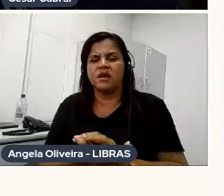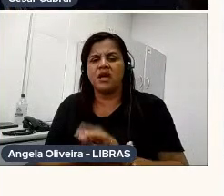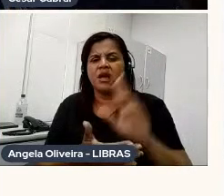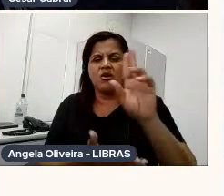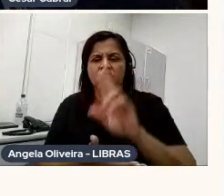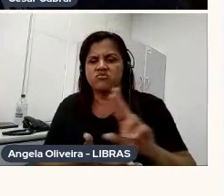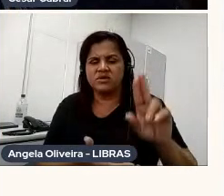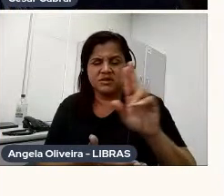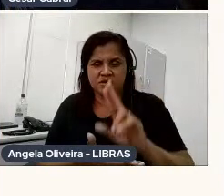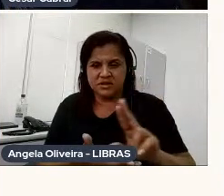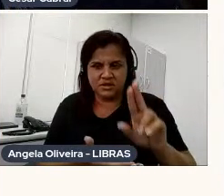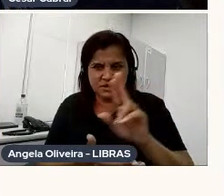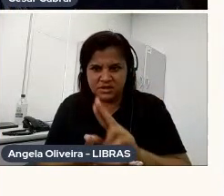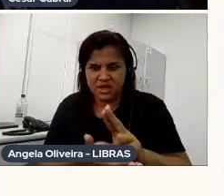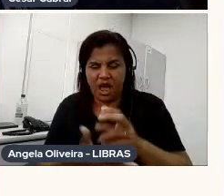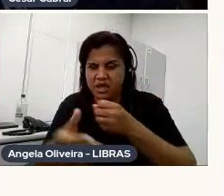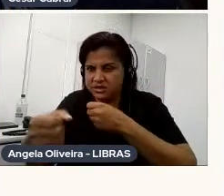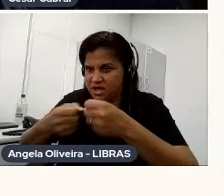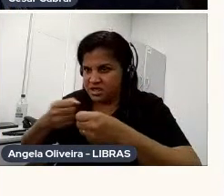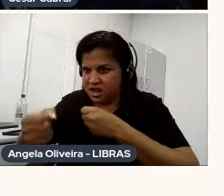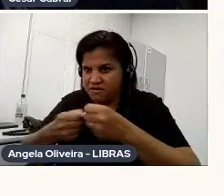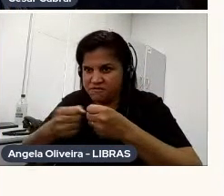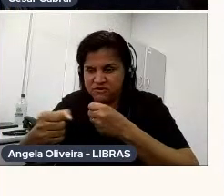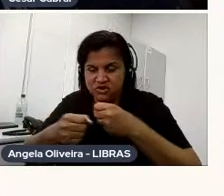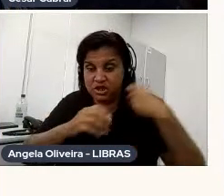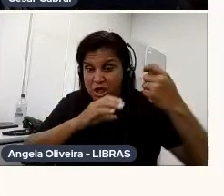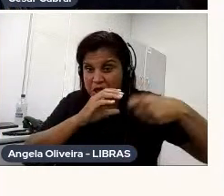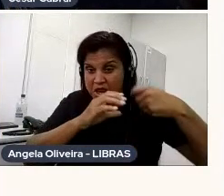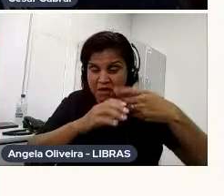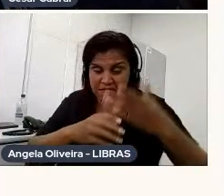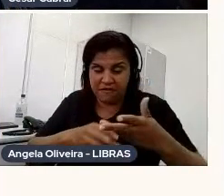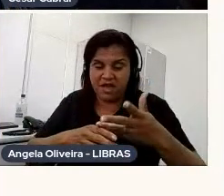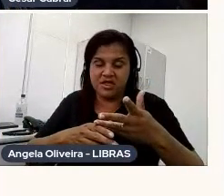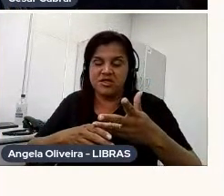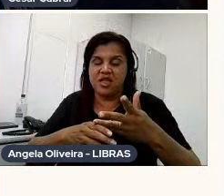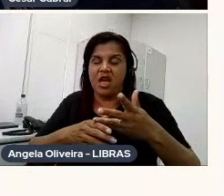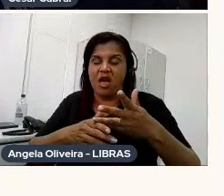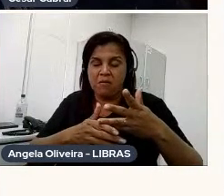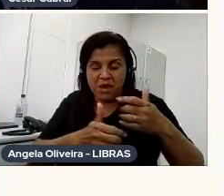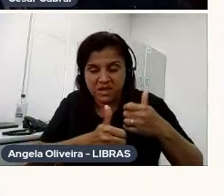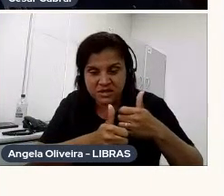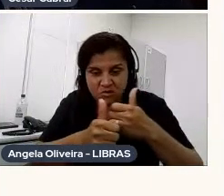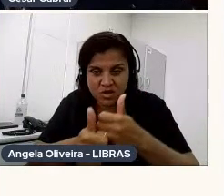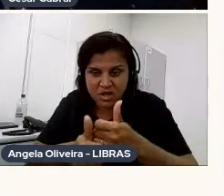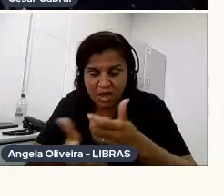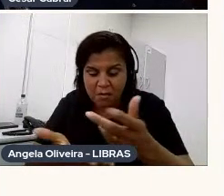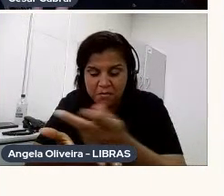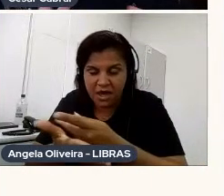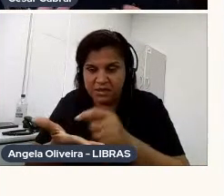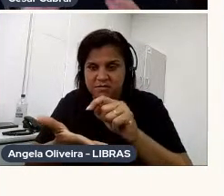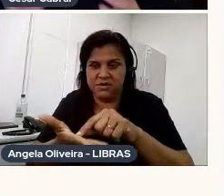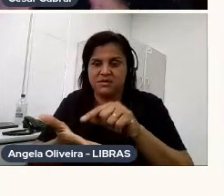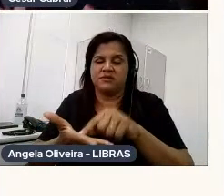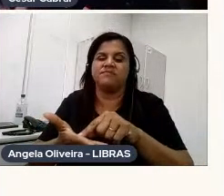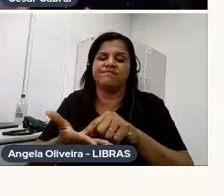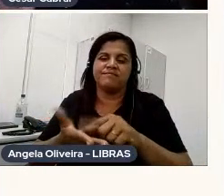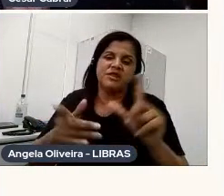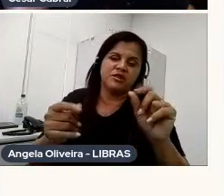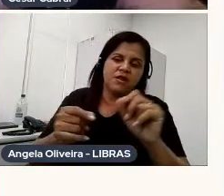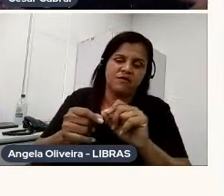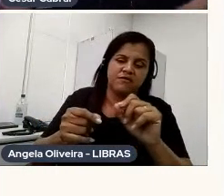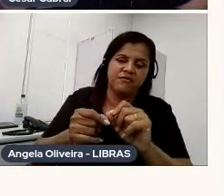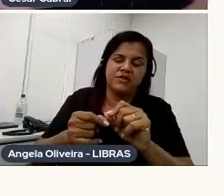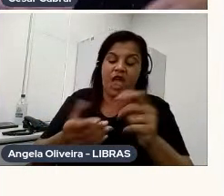entrevistas que eu tenho gravadas para ser o guia da minha animação, né, então eu fiz, eu ia animar lá o Angeli,